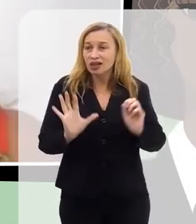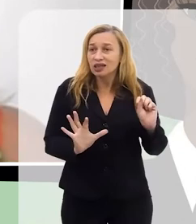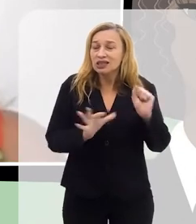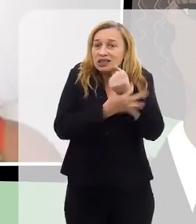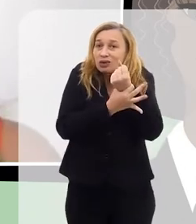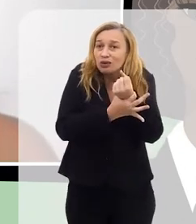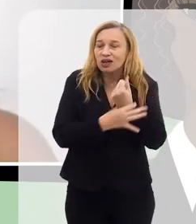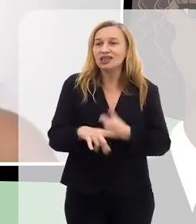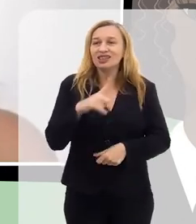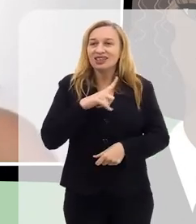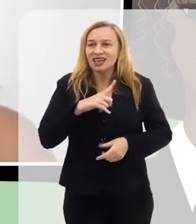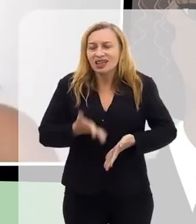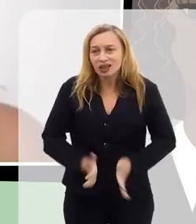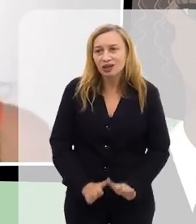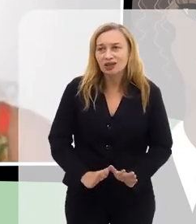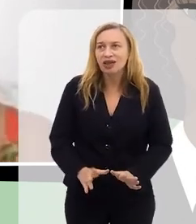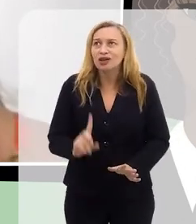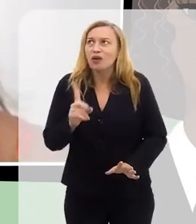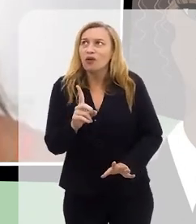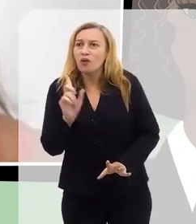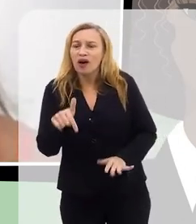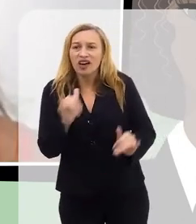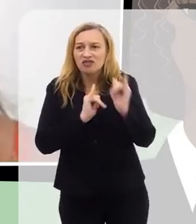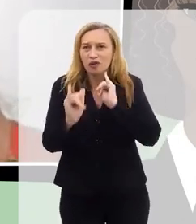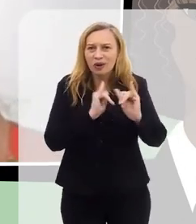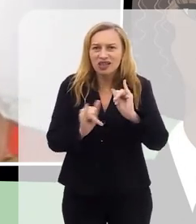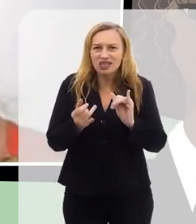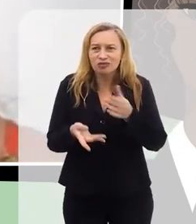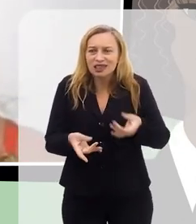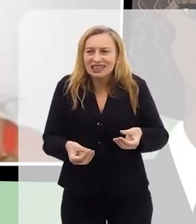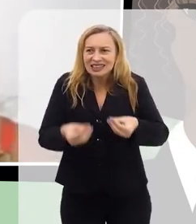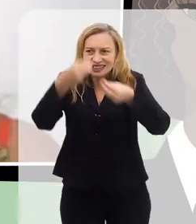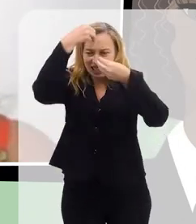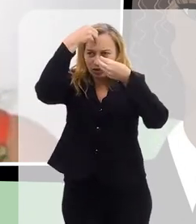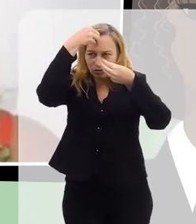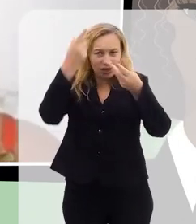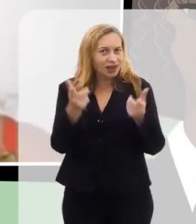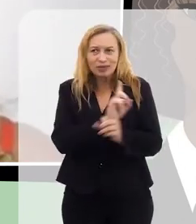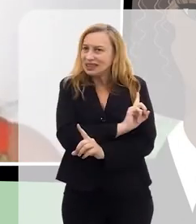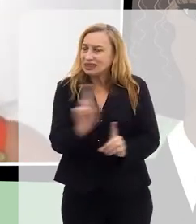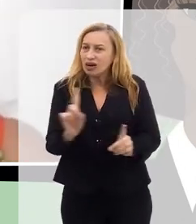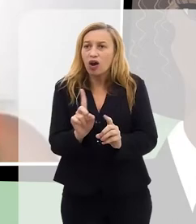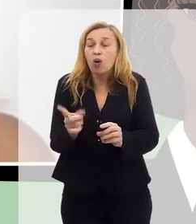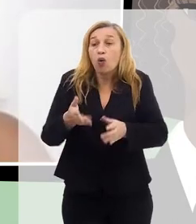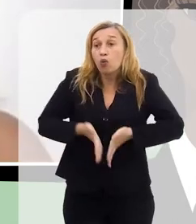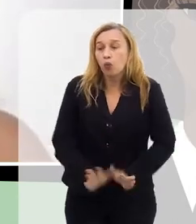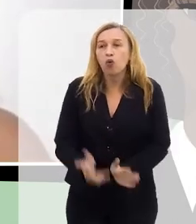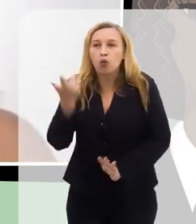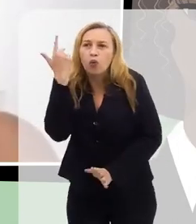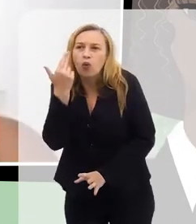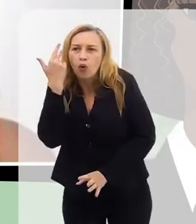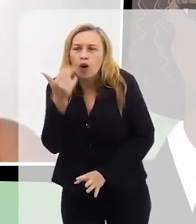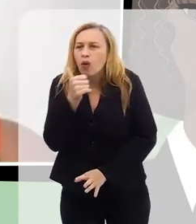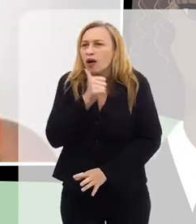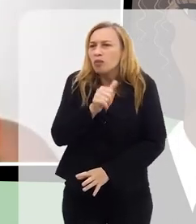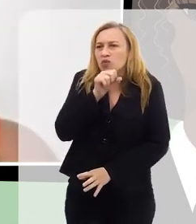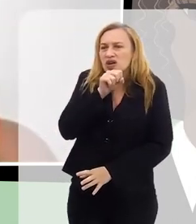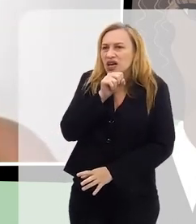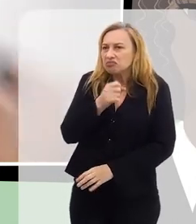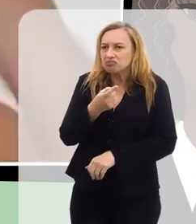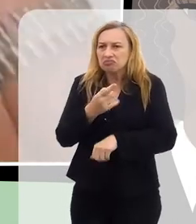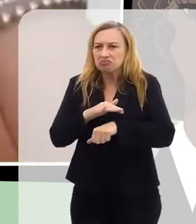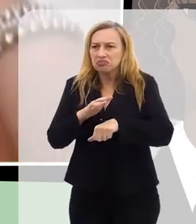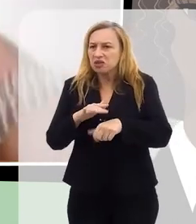é mais seguro, porque isso não é um dado que a gente tira da nossa cabeça, né, um parto normal de uma mulher que não tem nenhuma